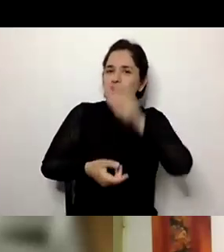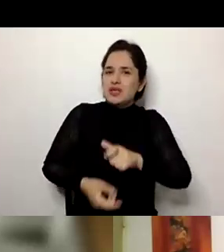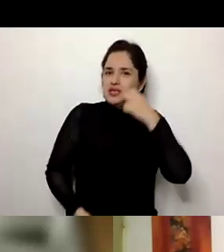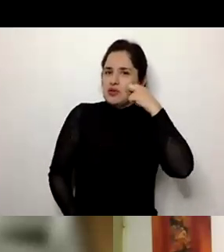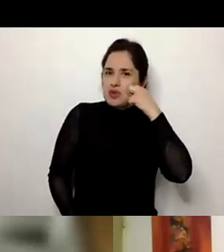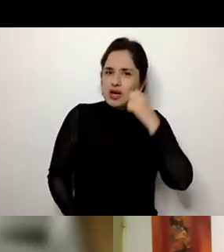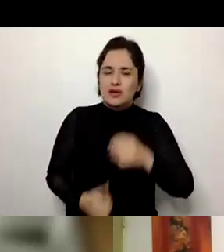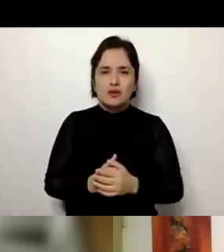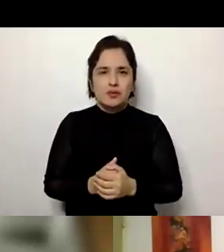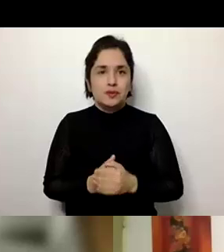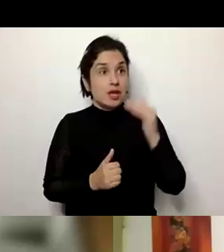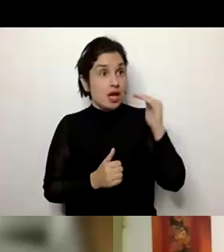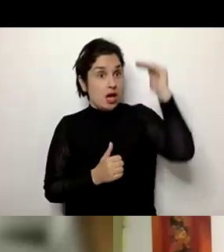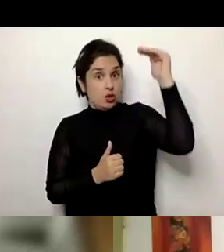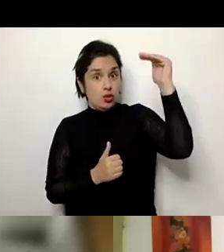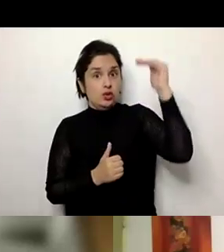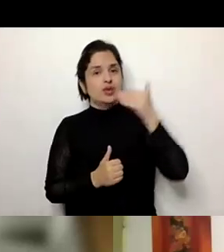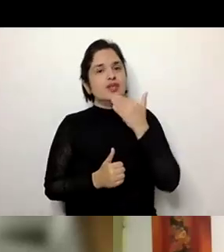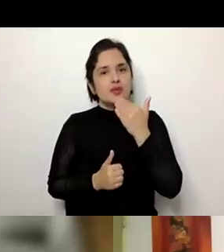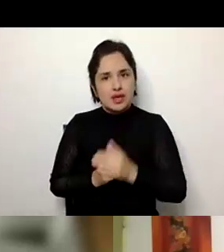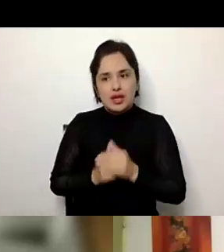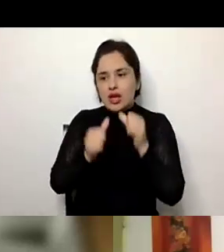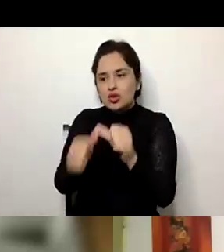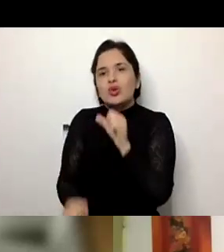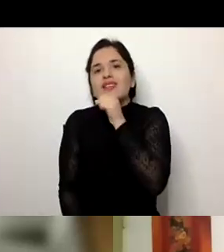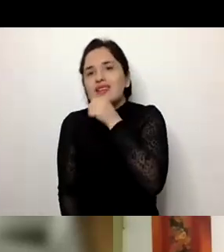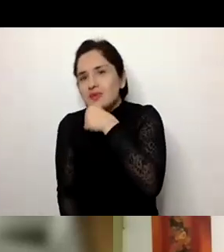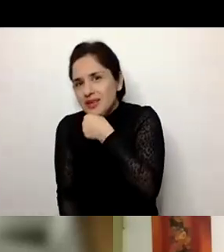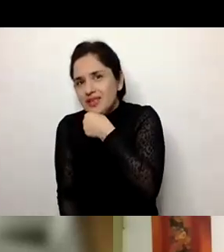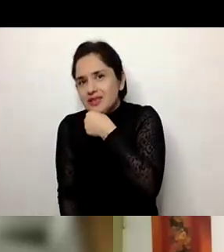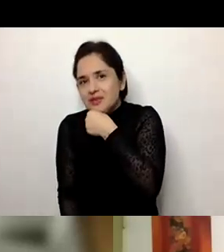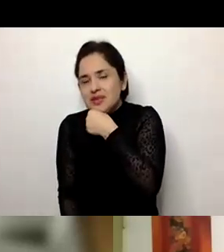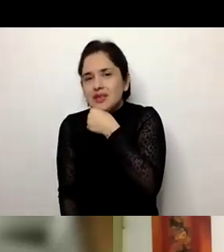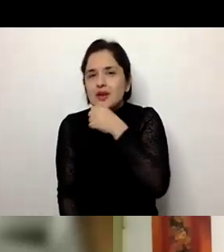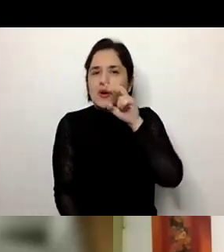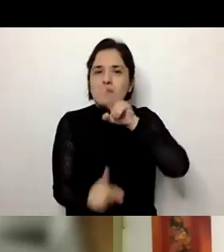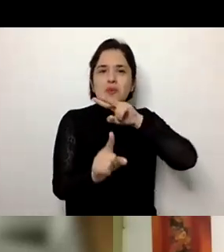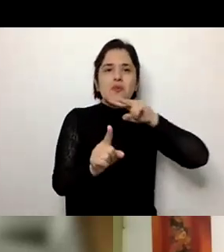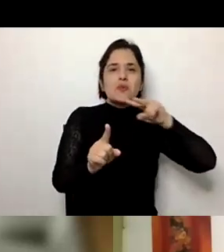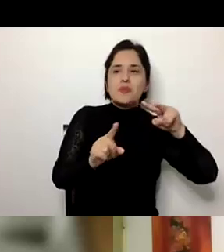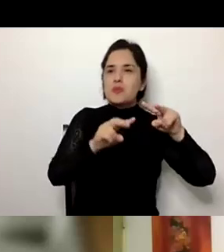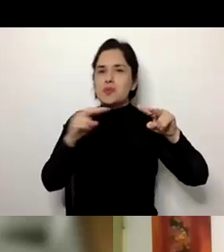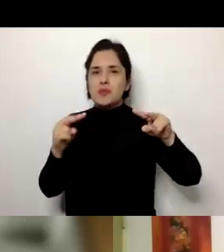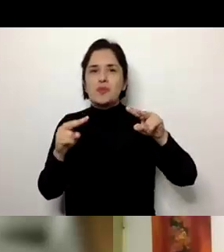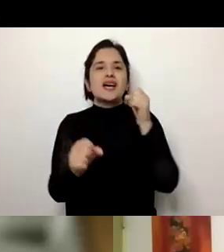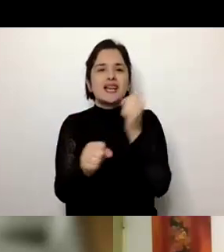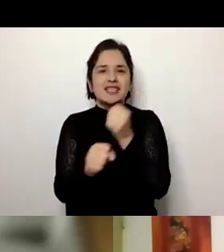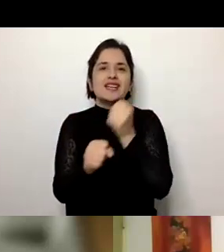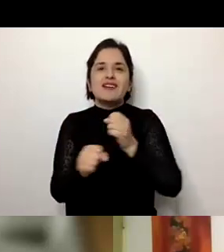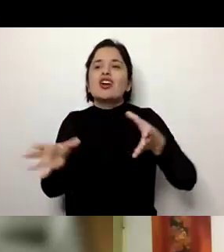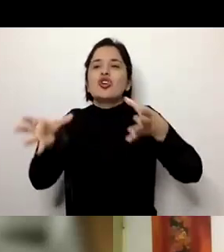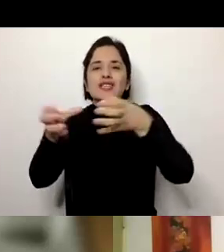na idade adulta e também durante o envelhecimento para que tenham subsídios para trabalhar com essa população,